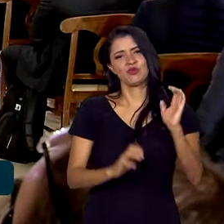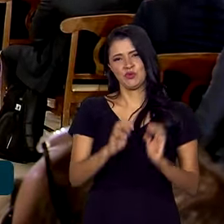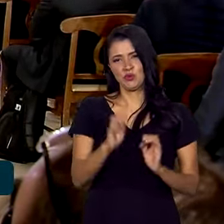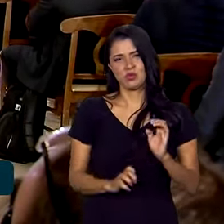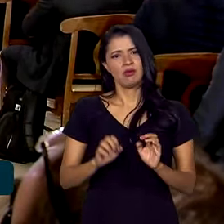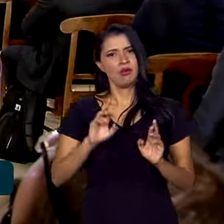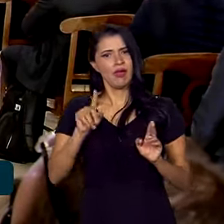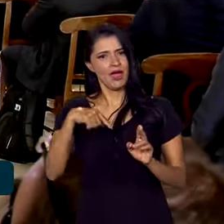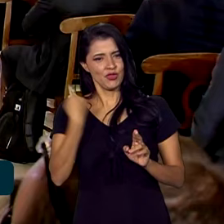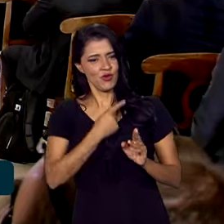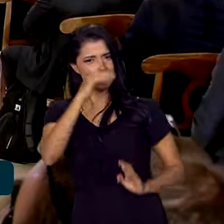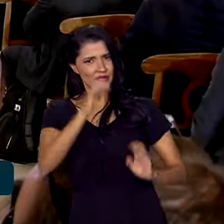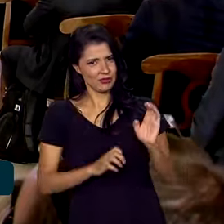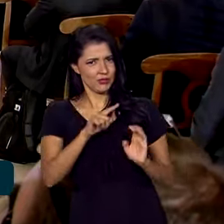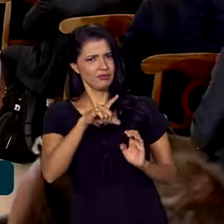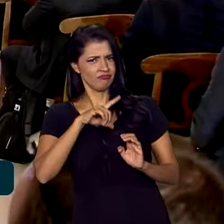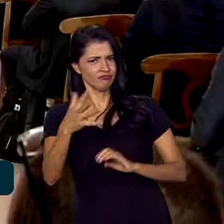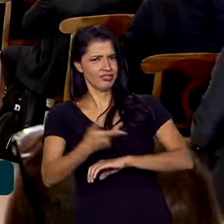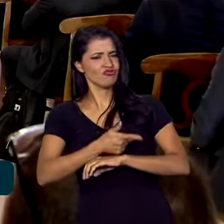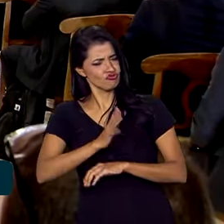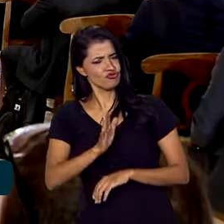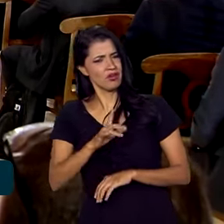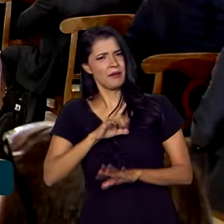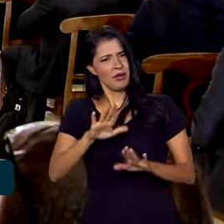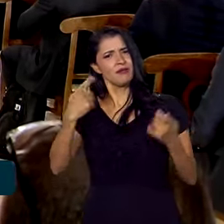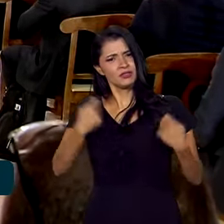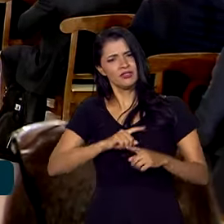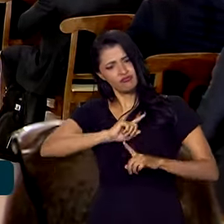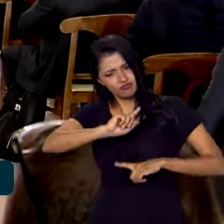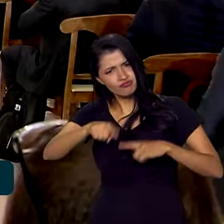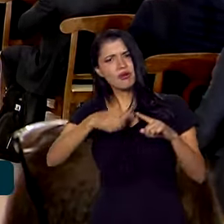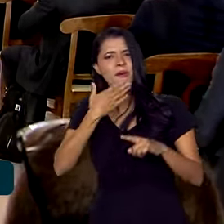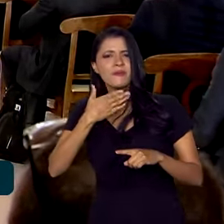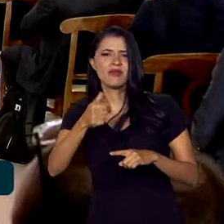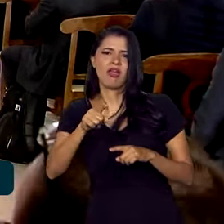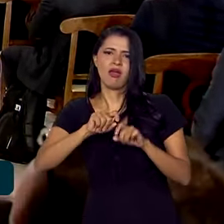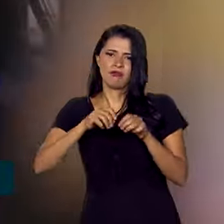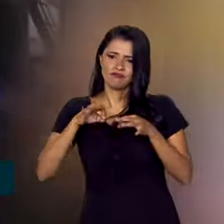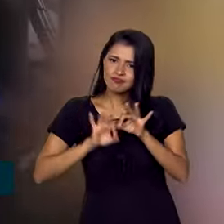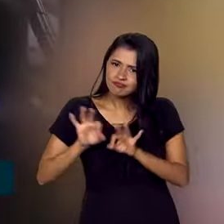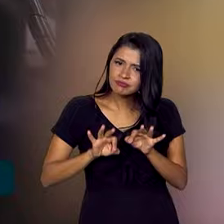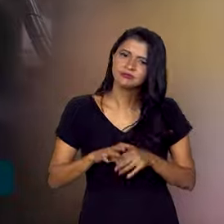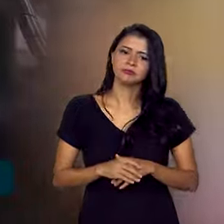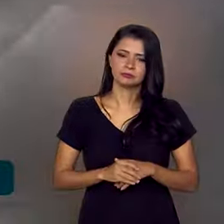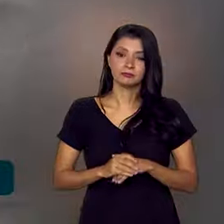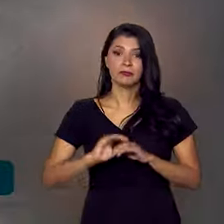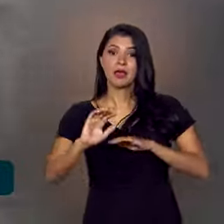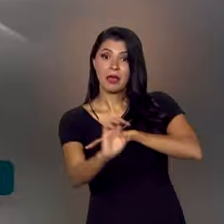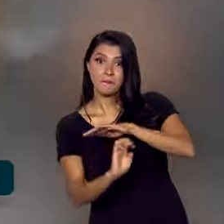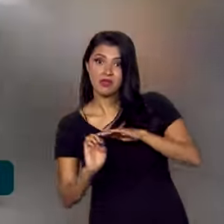significando que nossa indústria não tenha suas qualidades, mas precisamos fazer disso algo sistêmico. As empresas